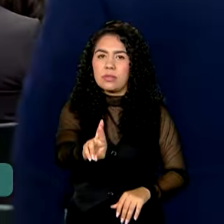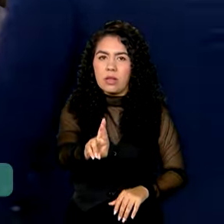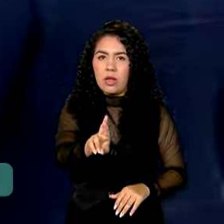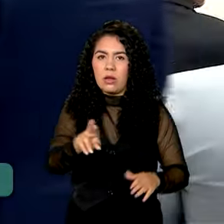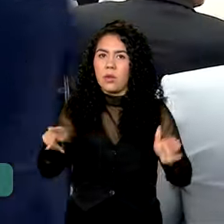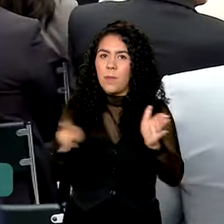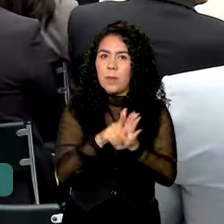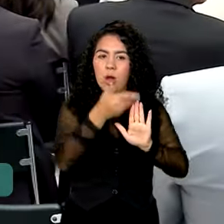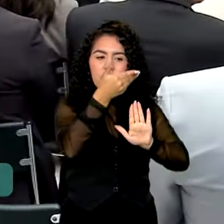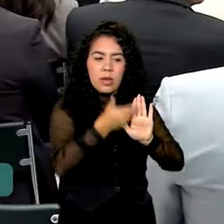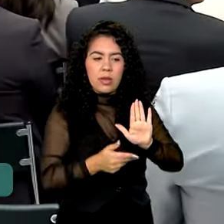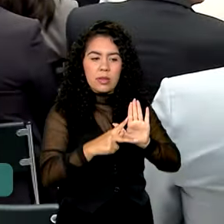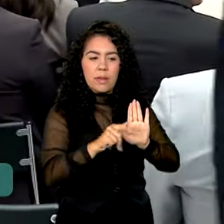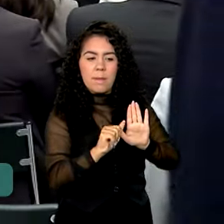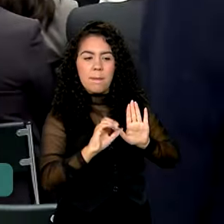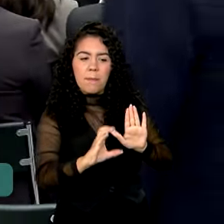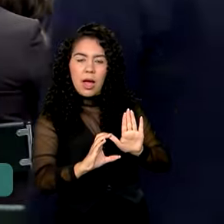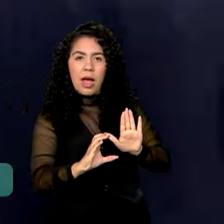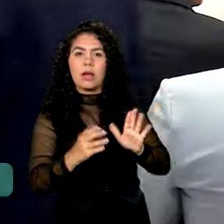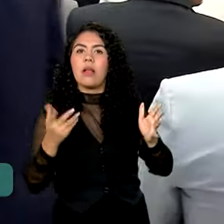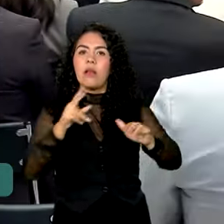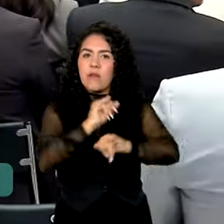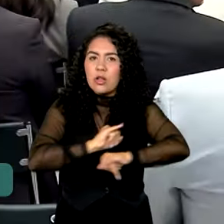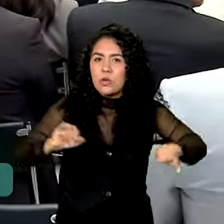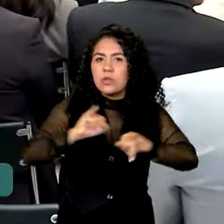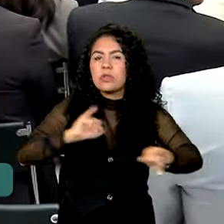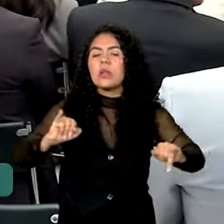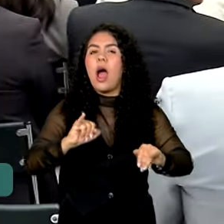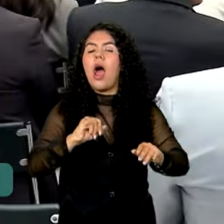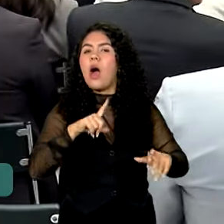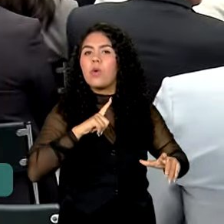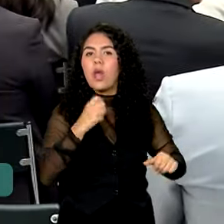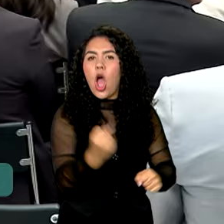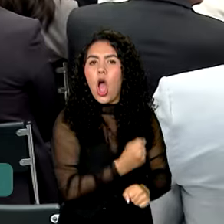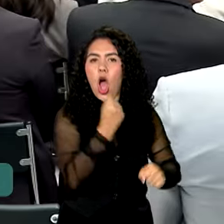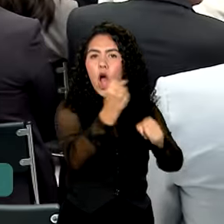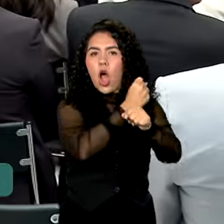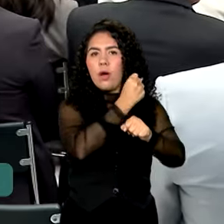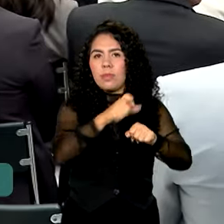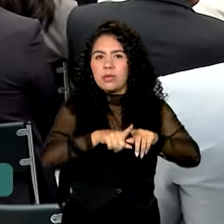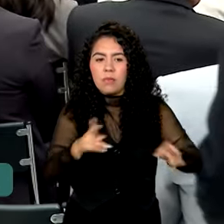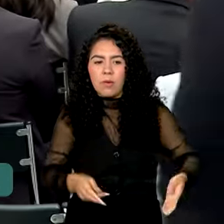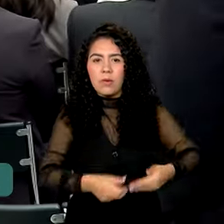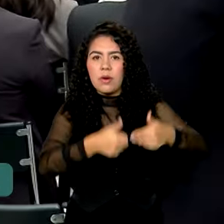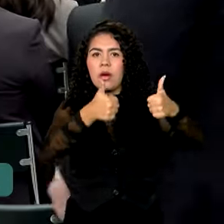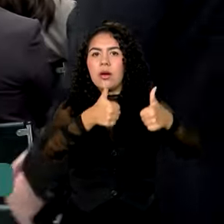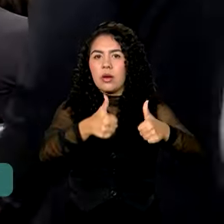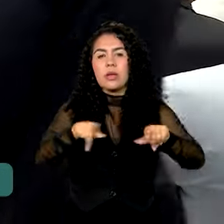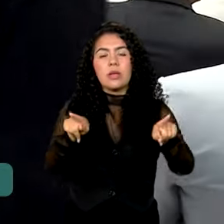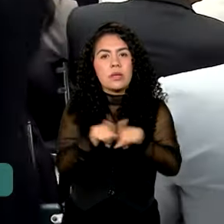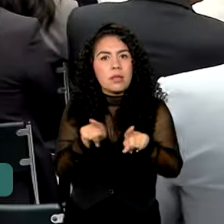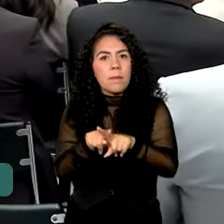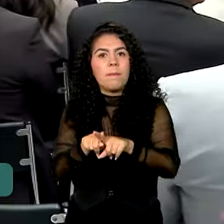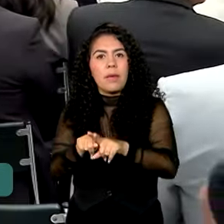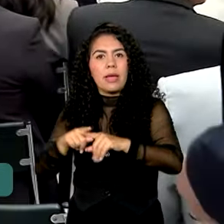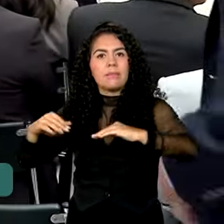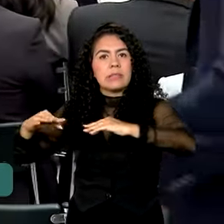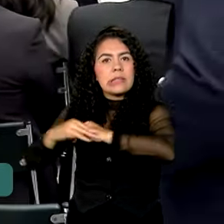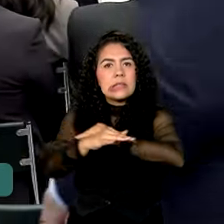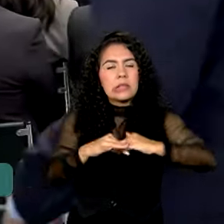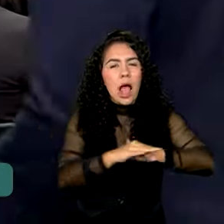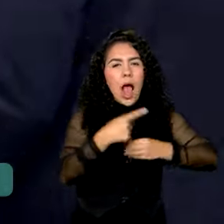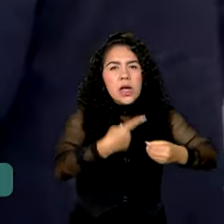novo PAC Seleções. Serão anunciadas obras de drenagem e mobilidade para médias e grandes cidades.